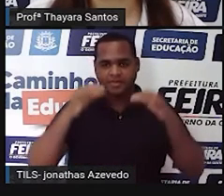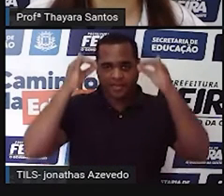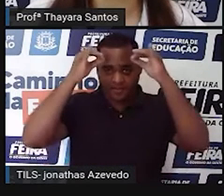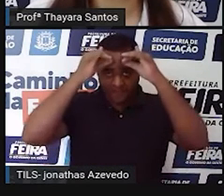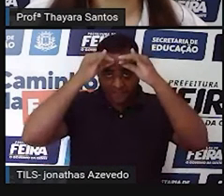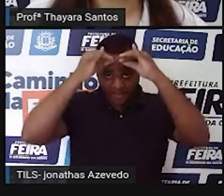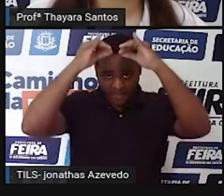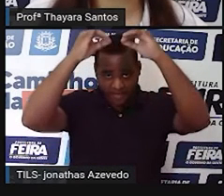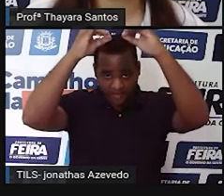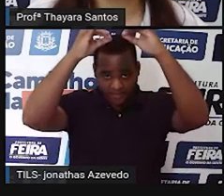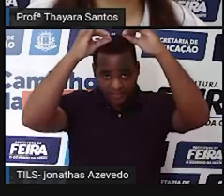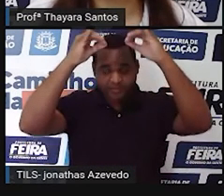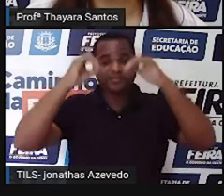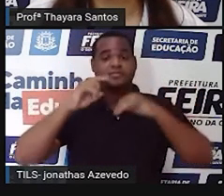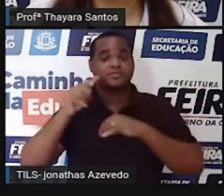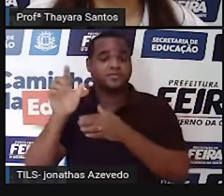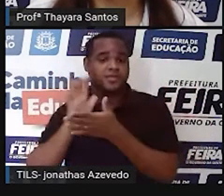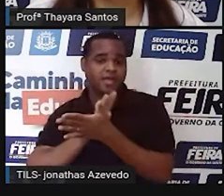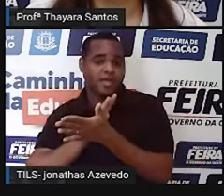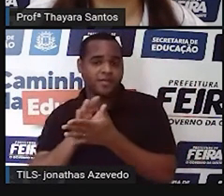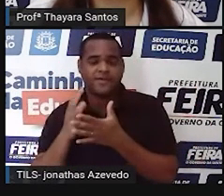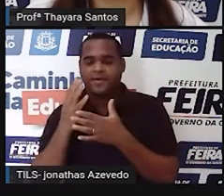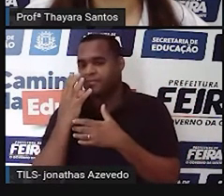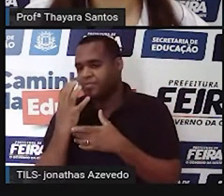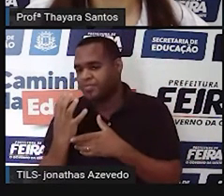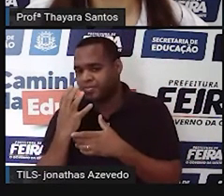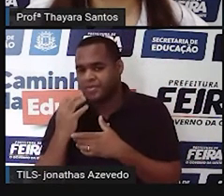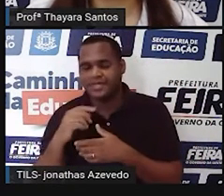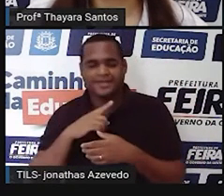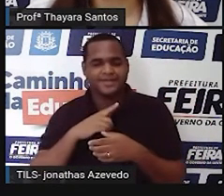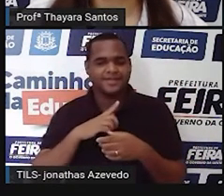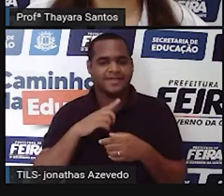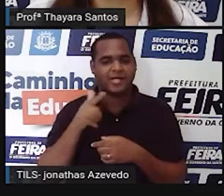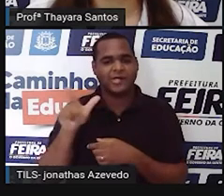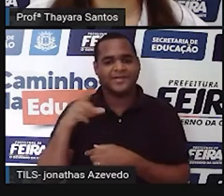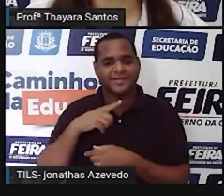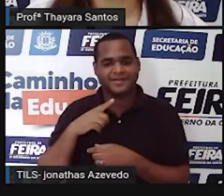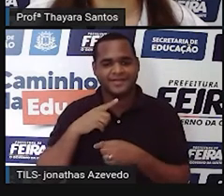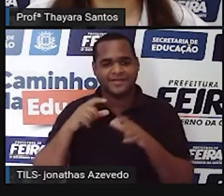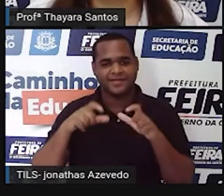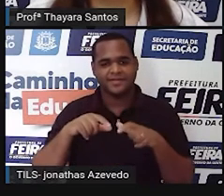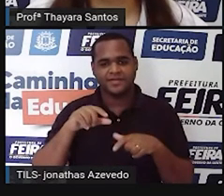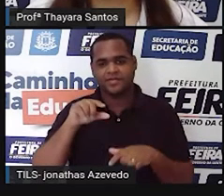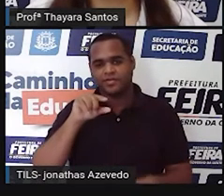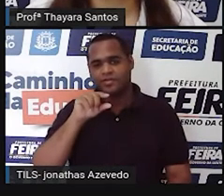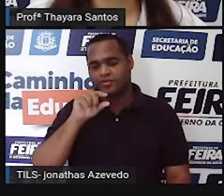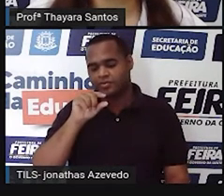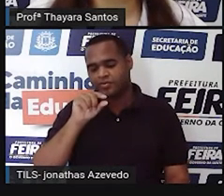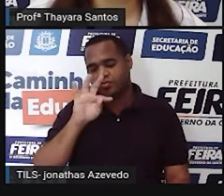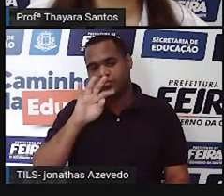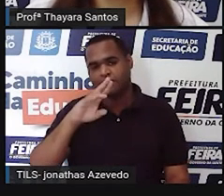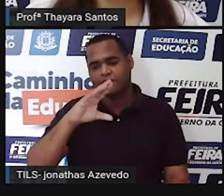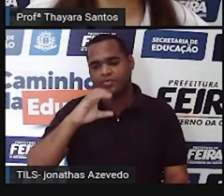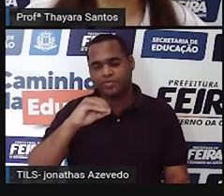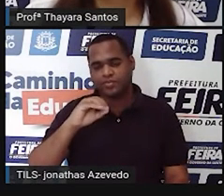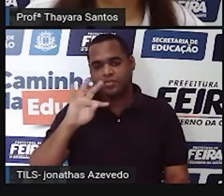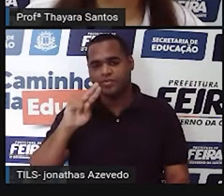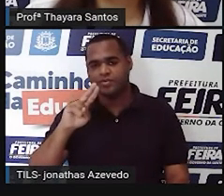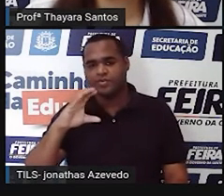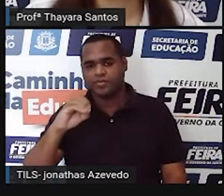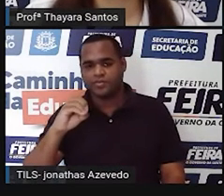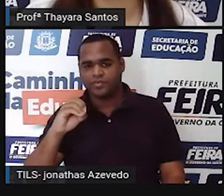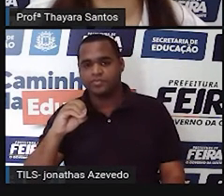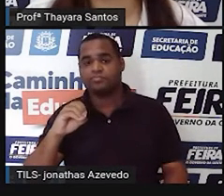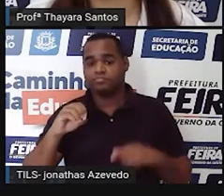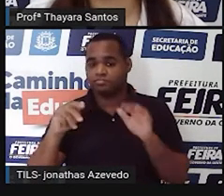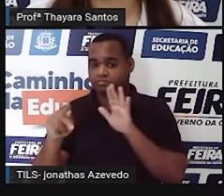capivaras, alguns pequenos roedores. tem uma ave que é chamada de tucutuco e é uma espécie endêmica